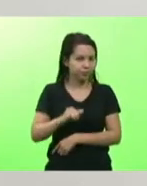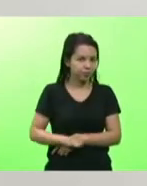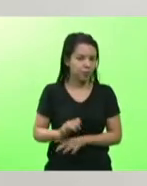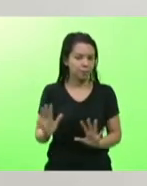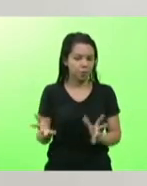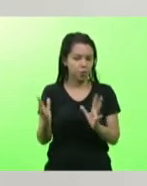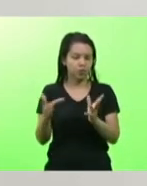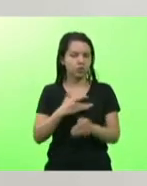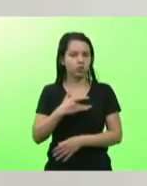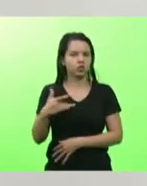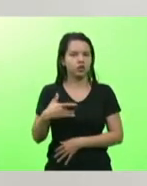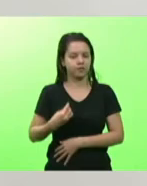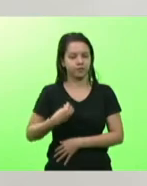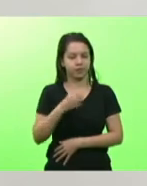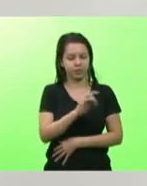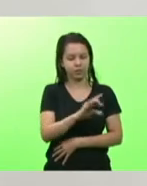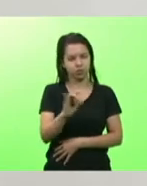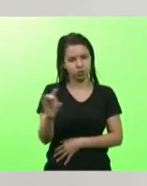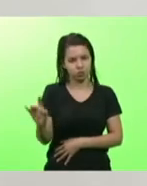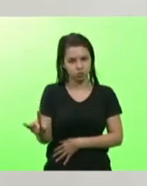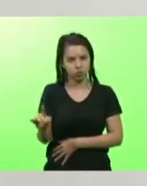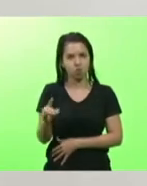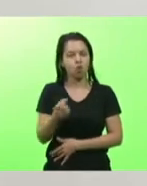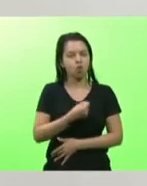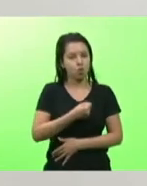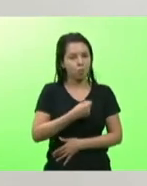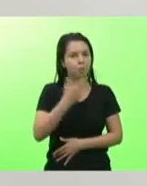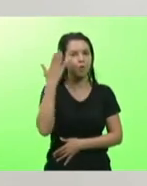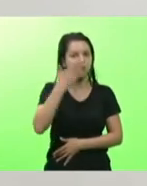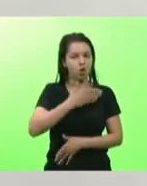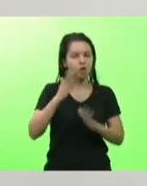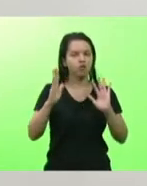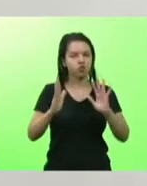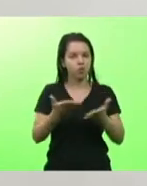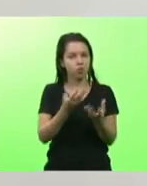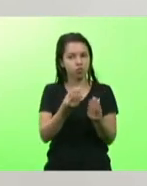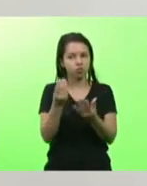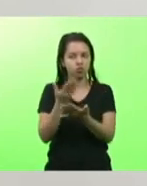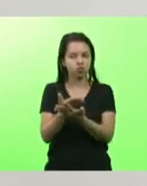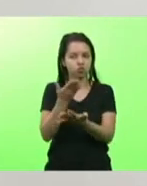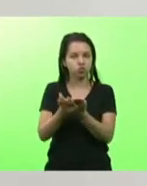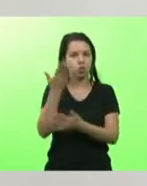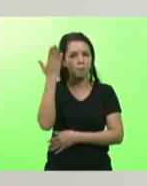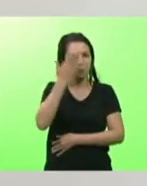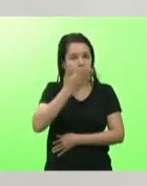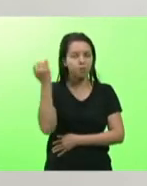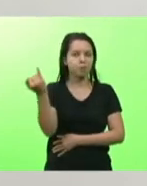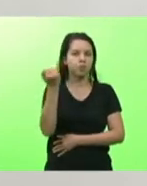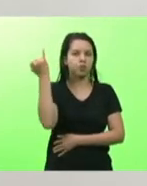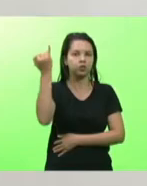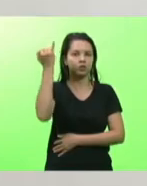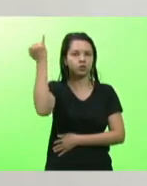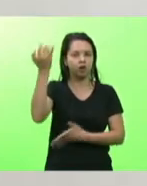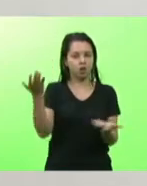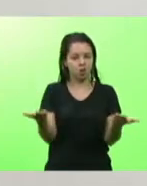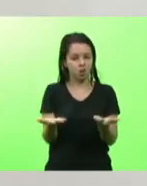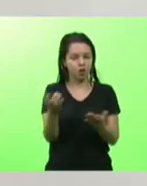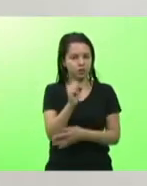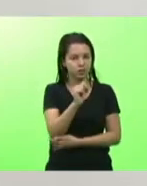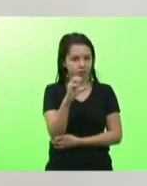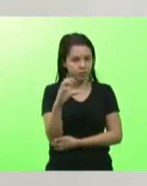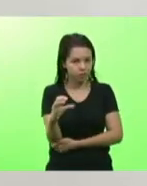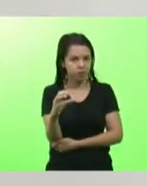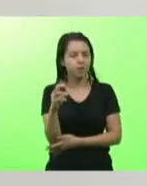na vida das pessoas os números já provaram diversos estudos provaram a importância disso e agora Santa Catarina